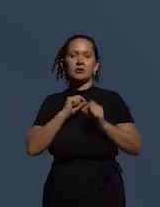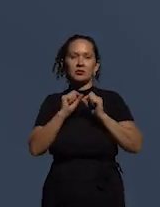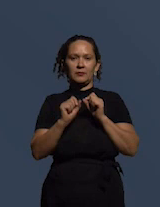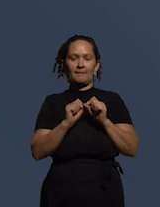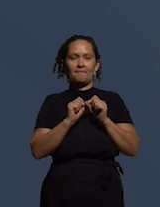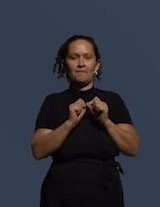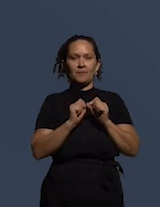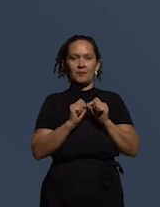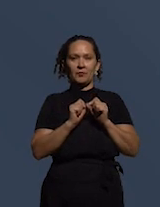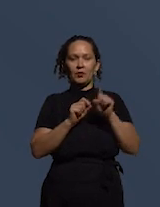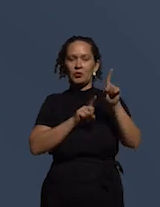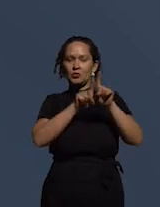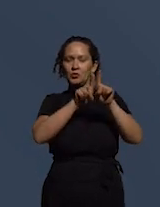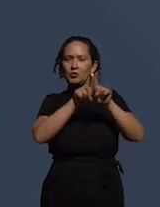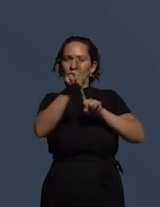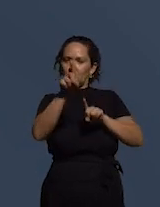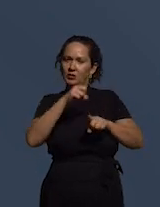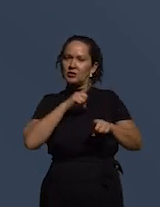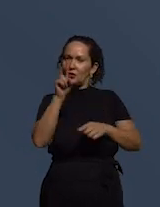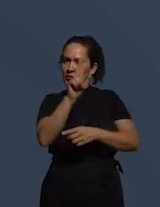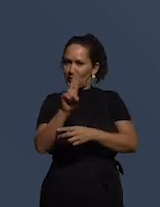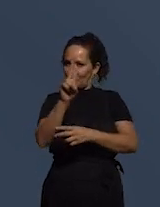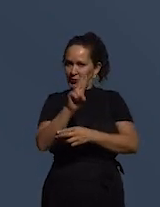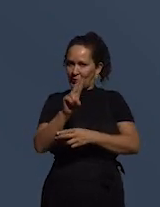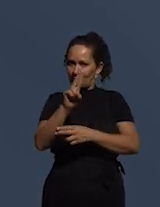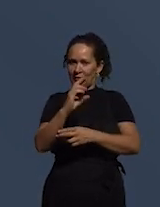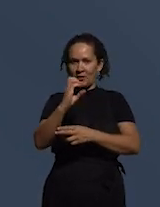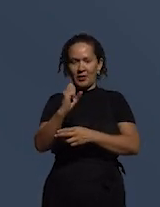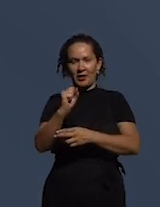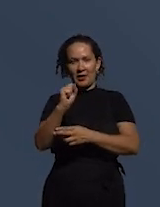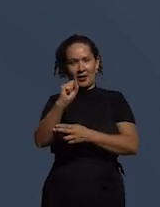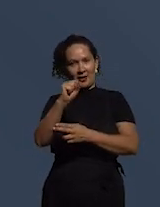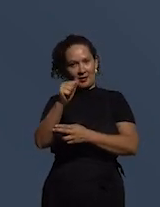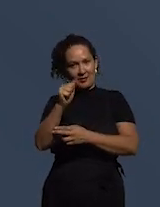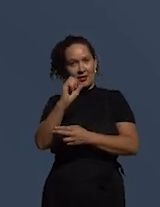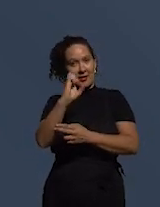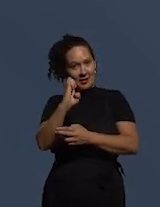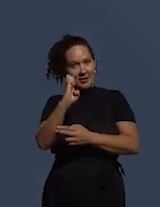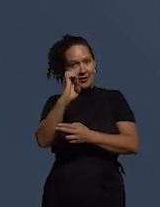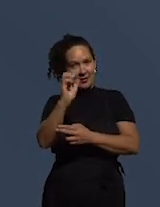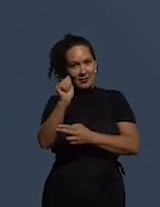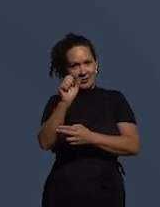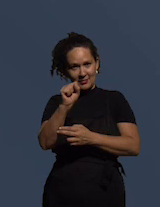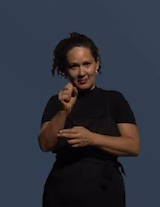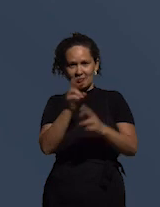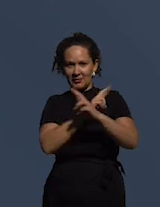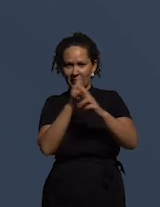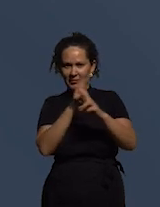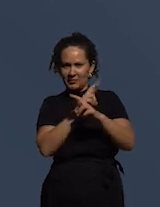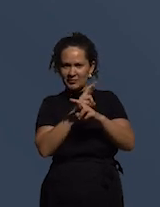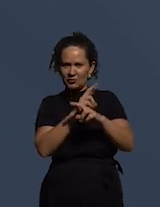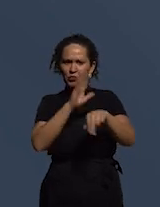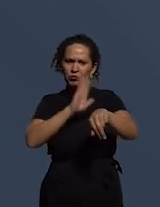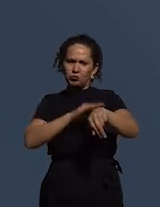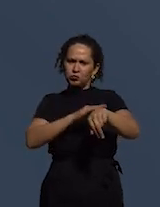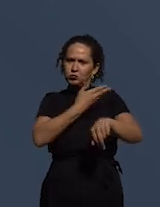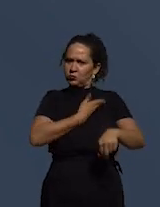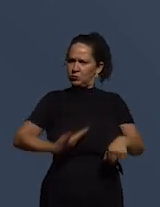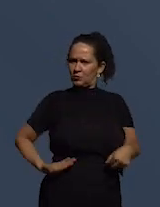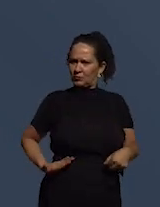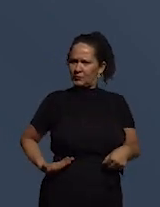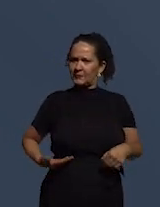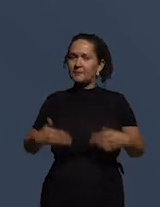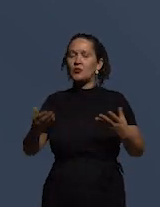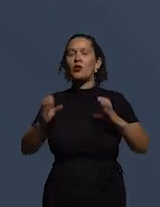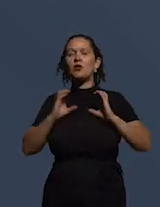os indicadores que a gente utiliza no ECAS para avaliação dos países com relação à integridade pública a questão dos